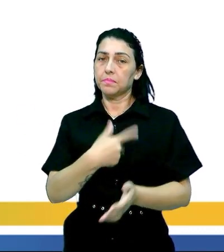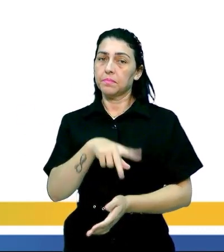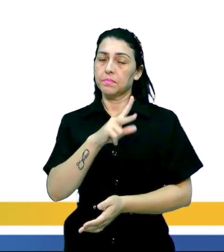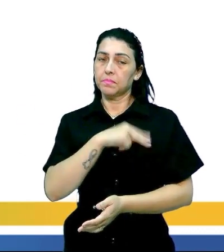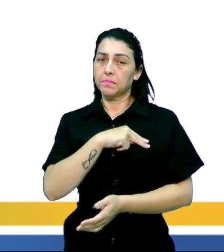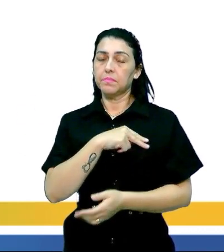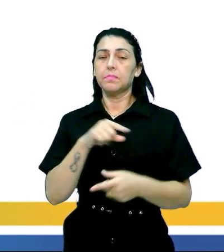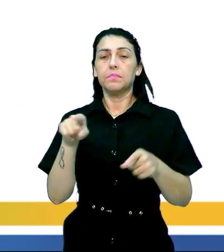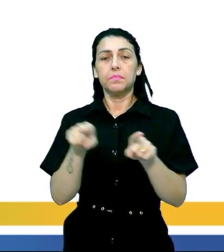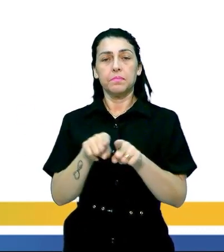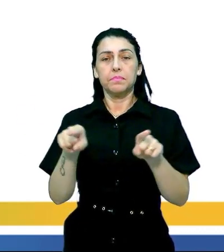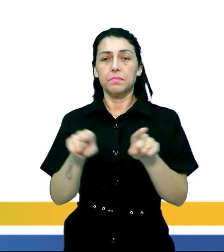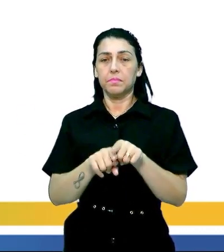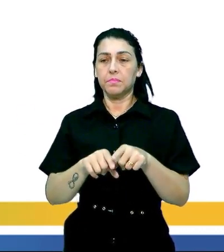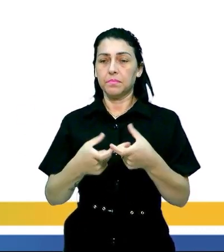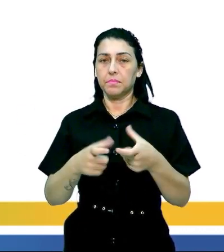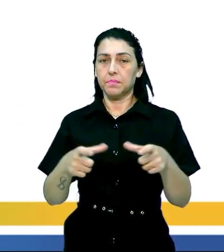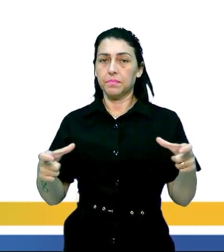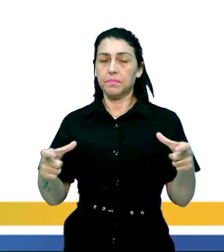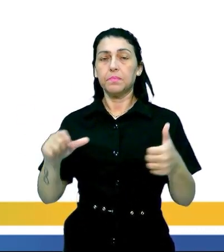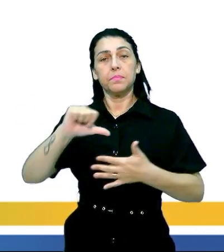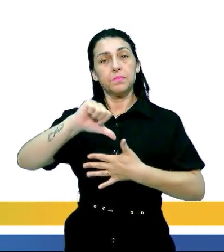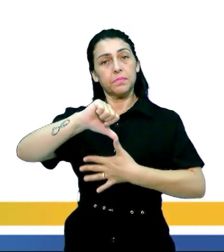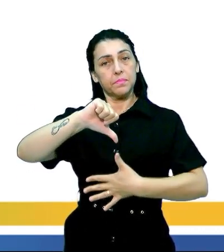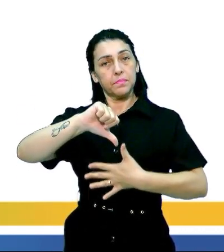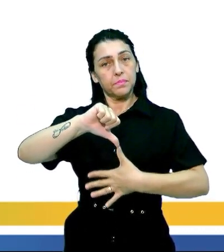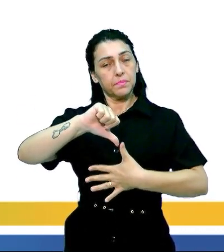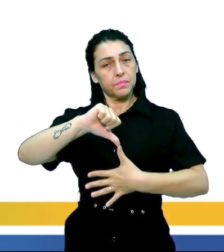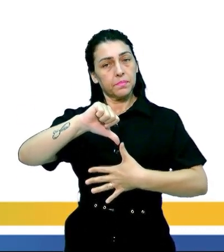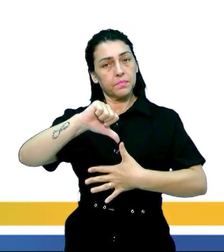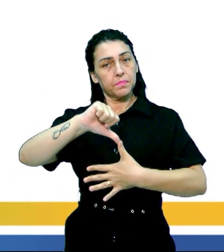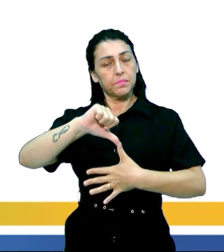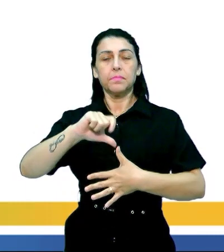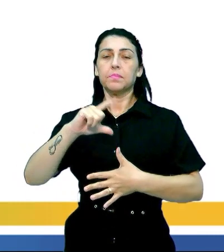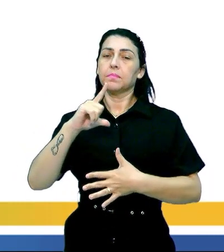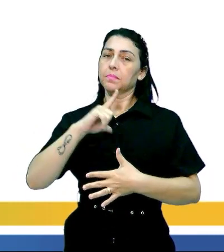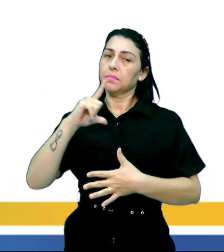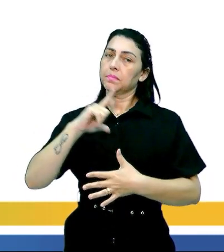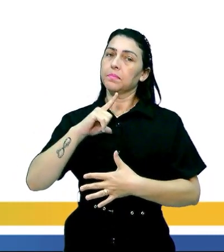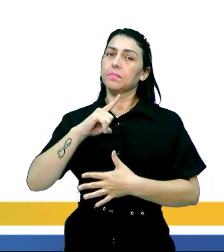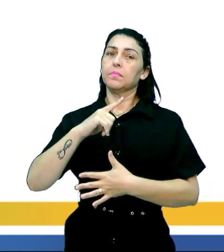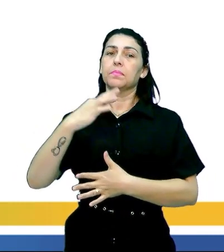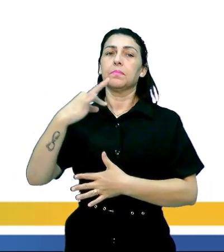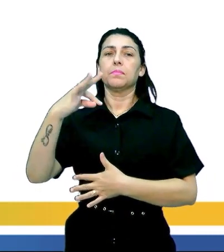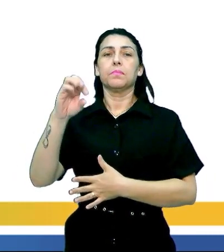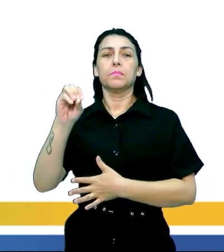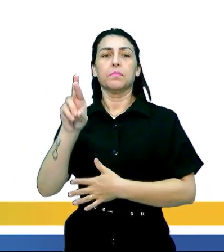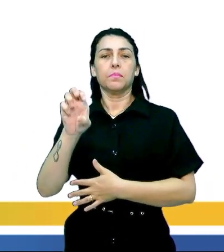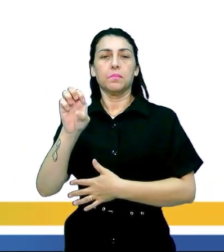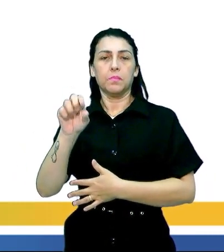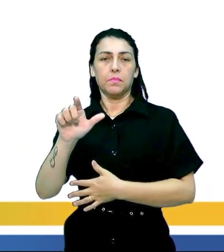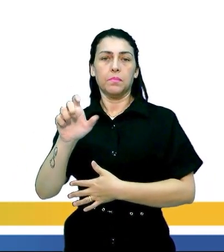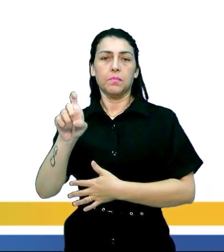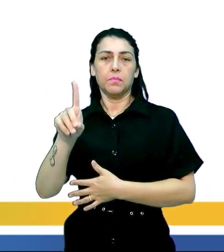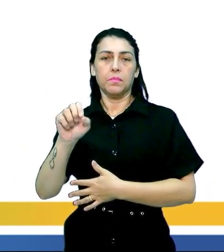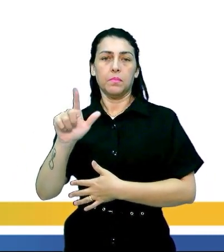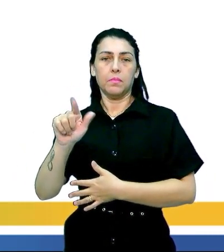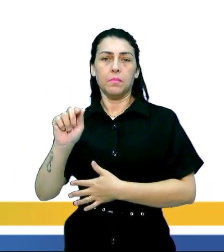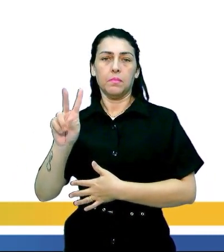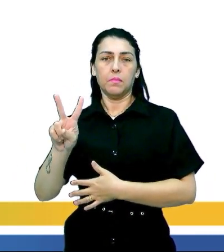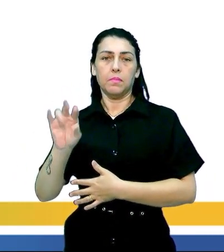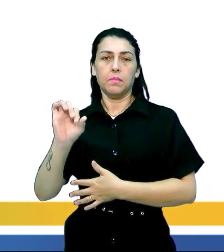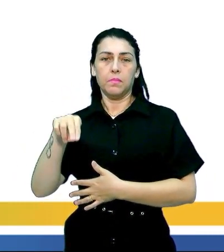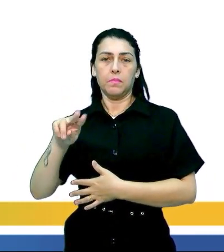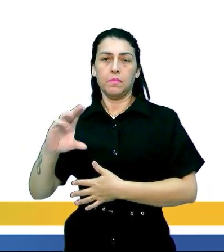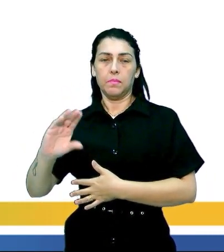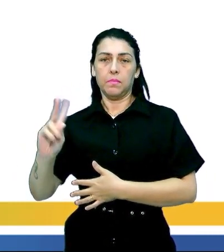ela também expandiu-se aí pela américa do sul e aí nós temos o toureio de la vintia que é uma tourada